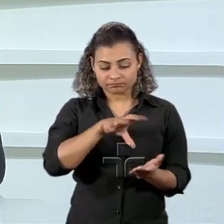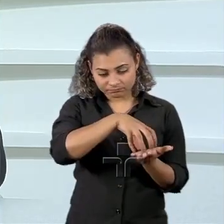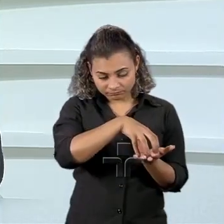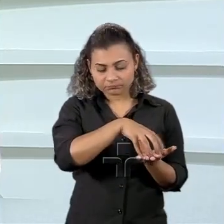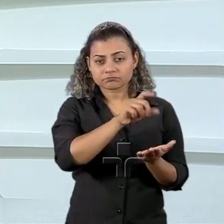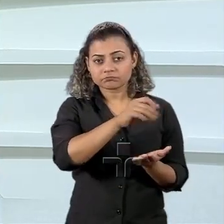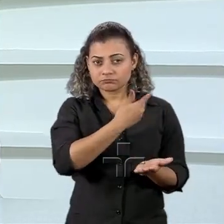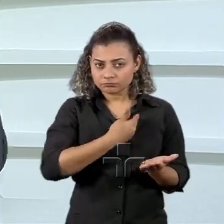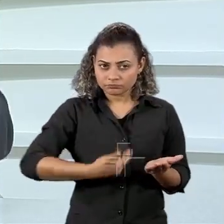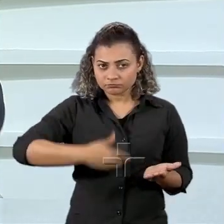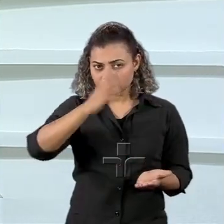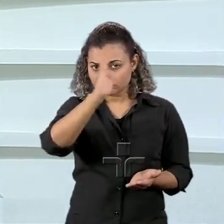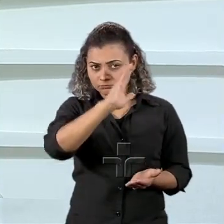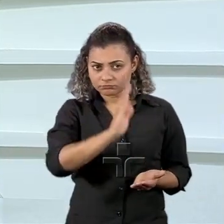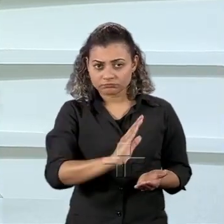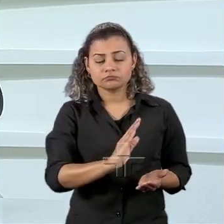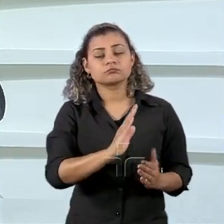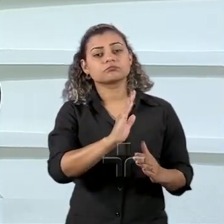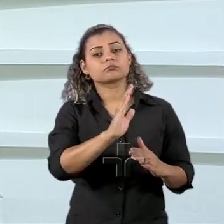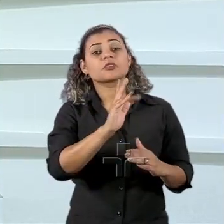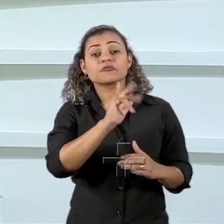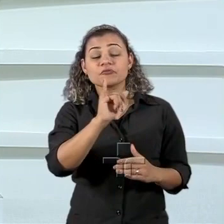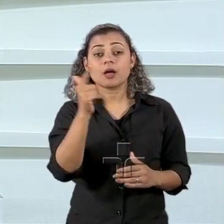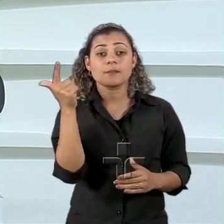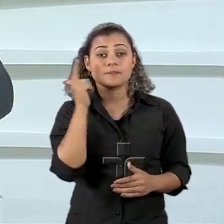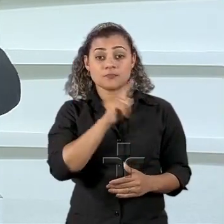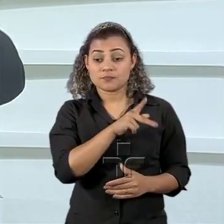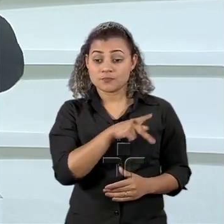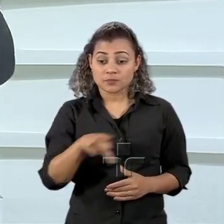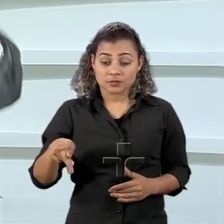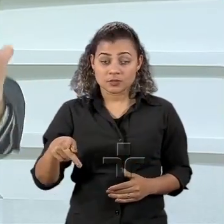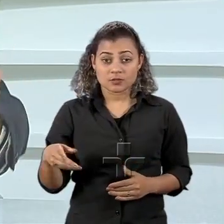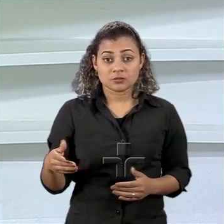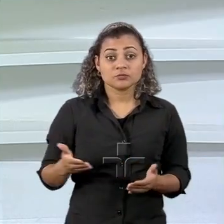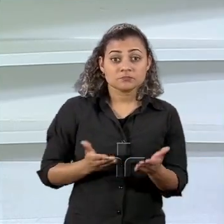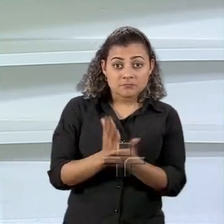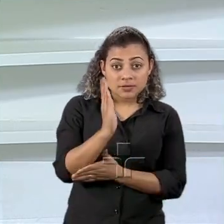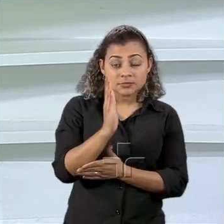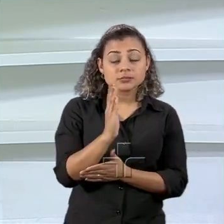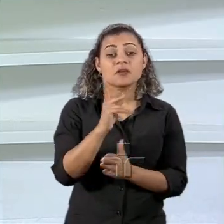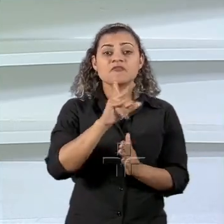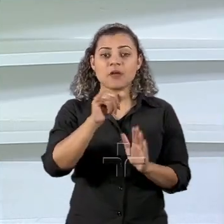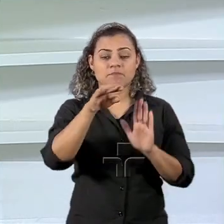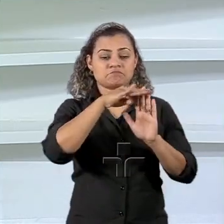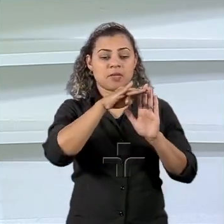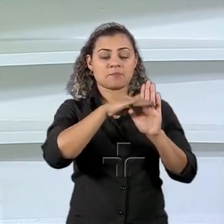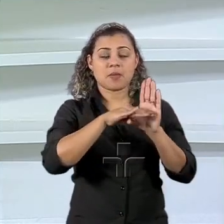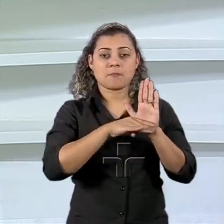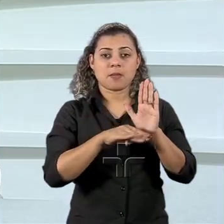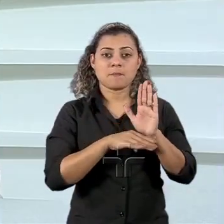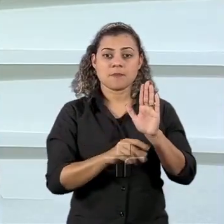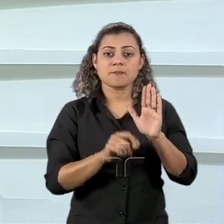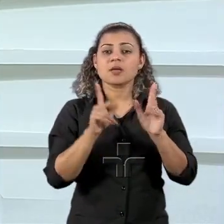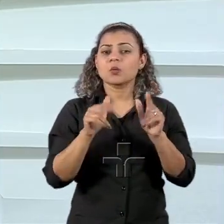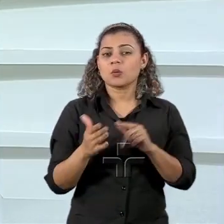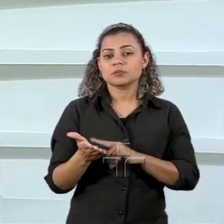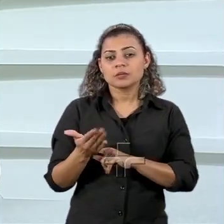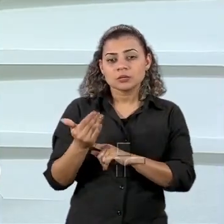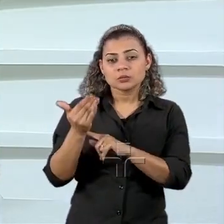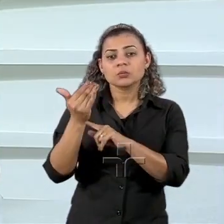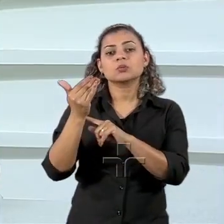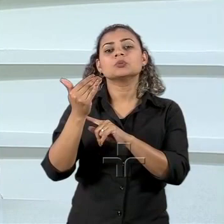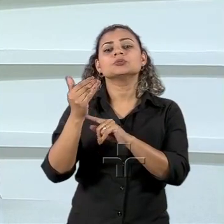governo brasileiro eleito vai ter que colocar a temática que vai pautar por exemplo a questão da indústria da tecnologia seria